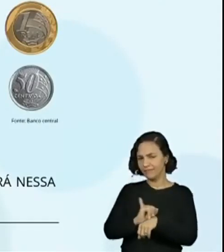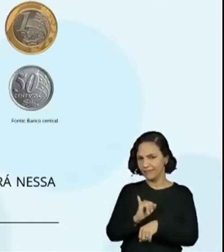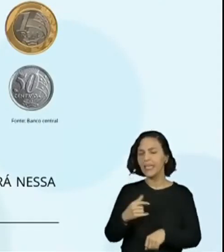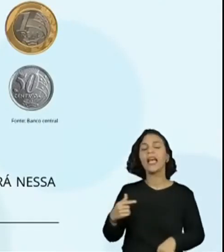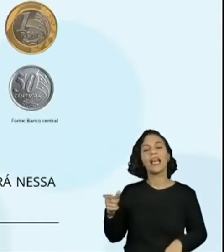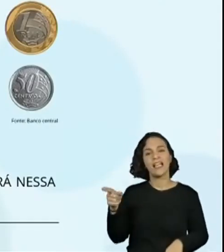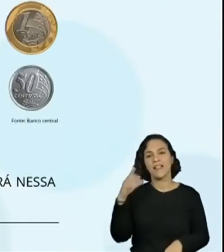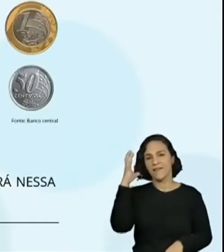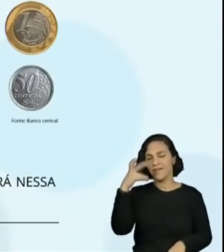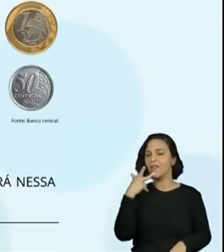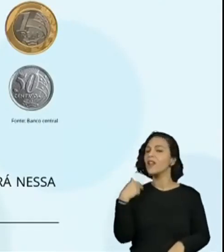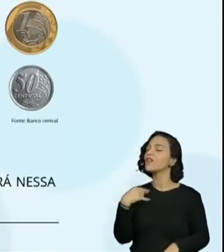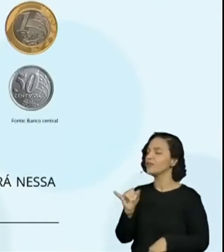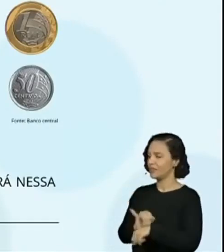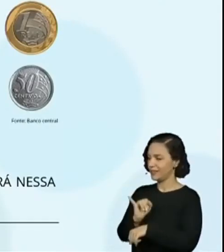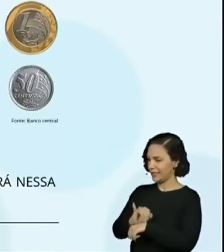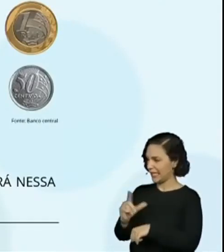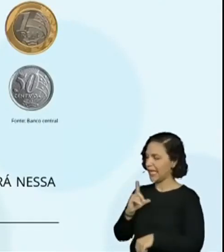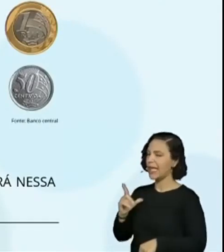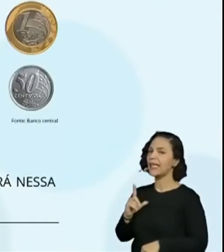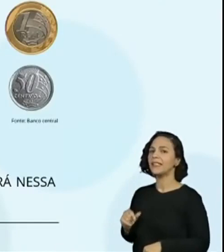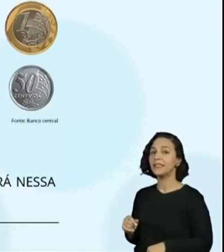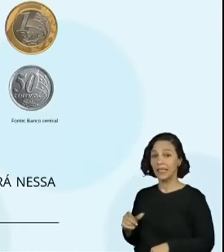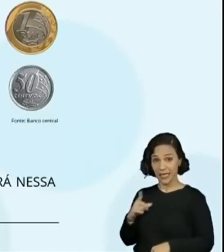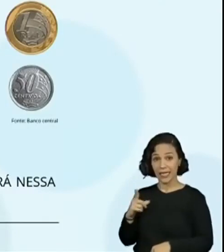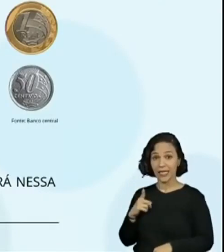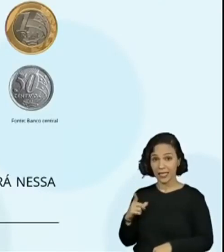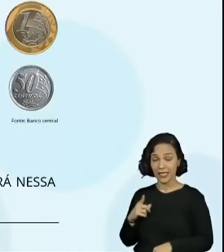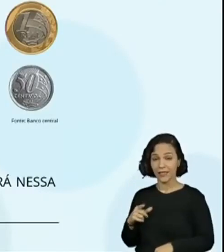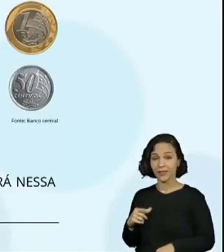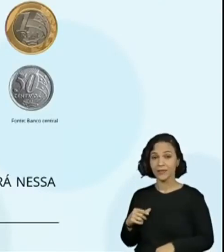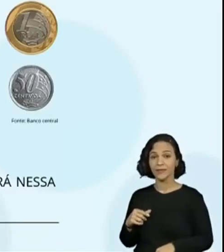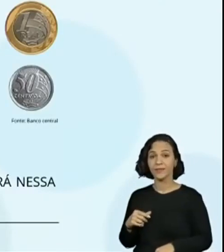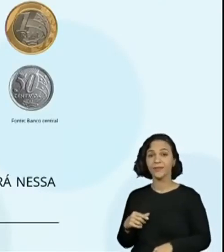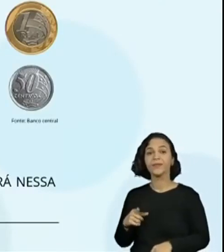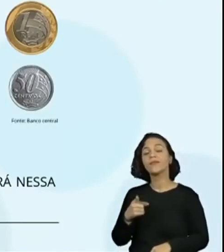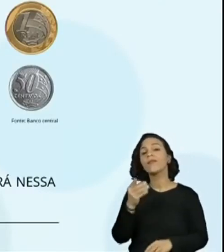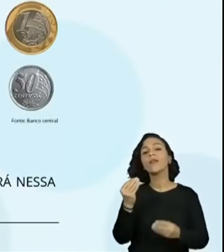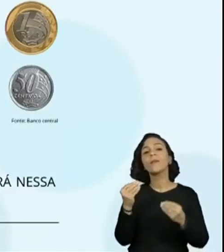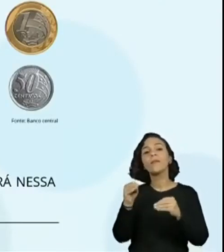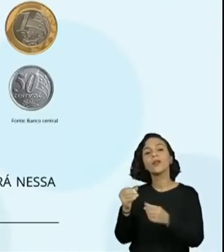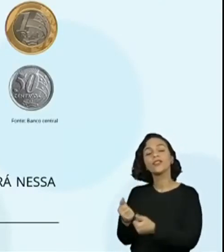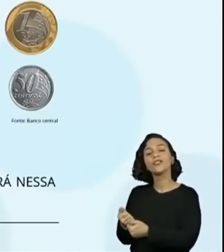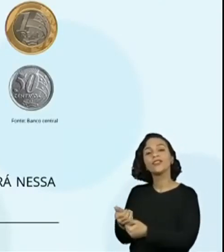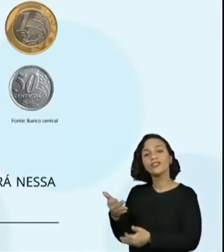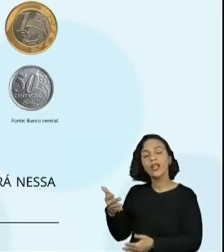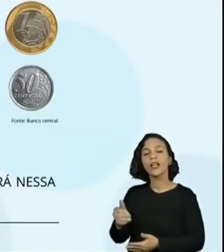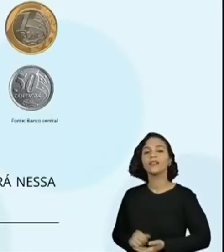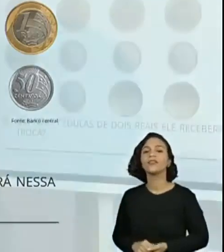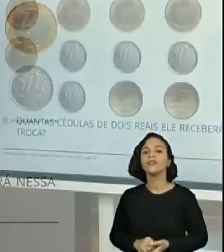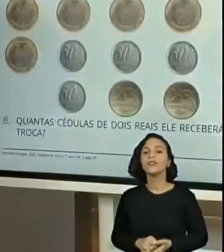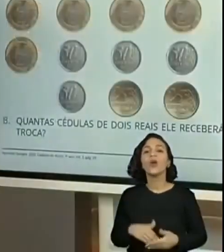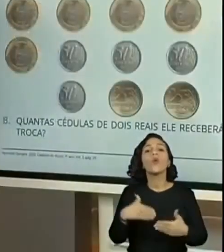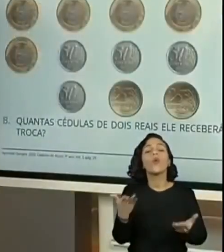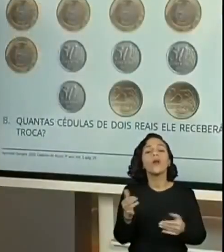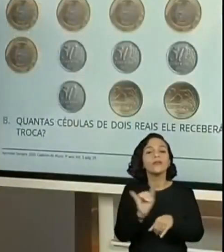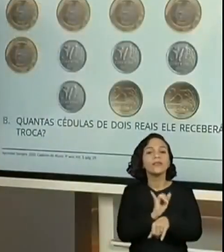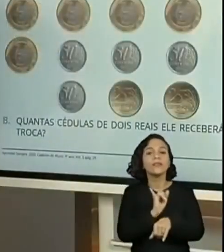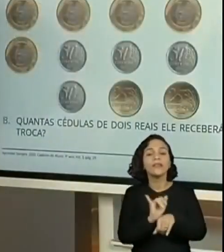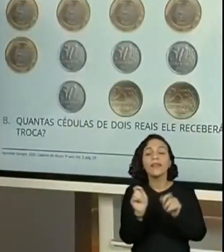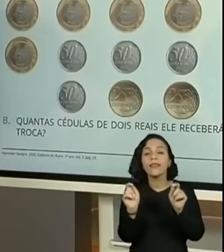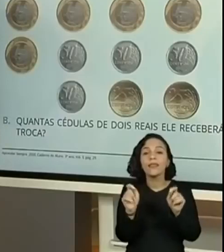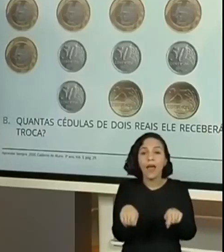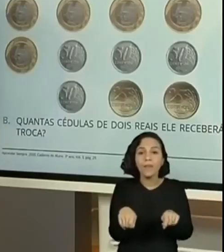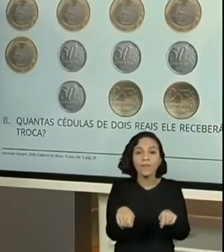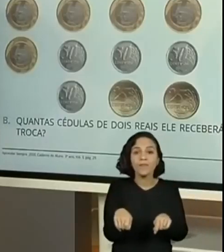estratégia? Eu tenho uma estratégia. Vamos ver se as crianças têm uma estratégia parecida. Coloquem aí no chat para mim que estratégias eu